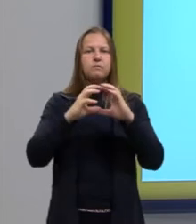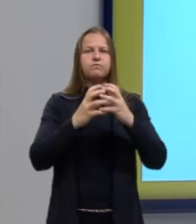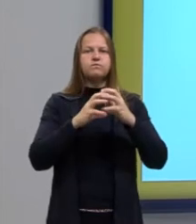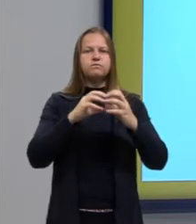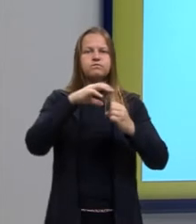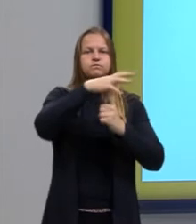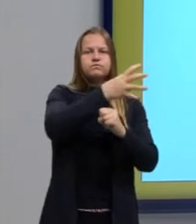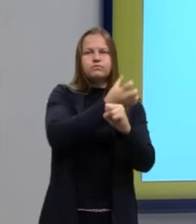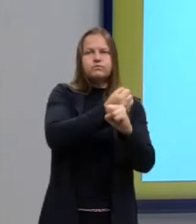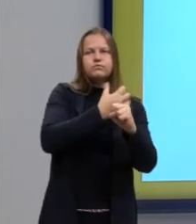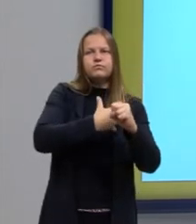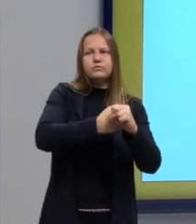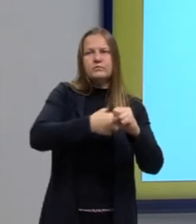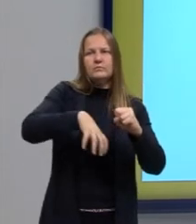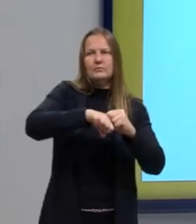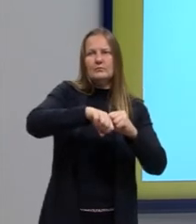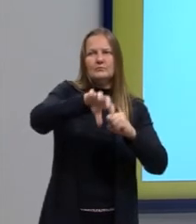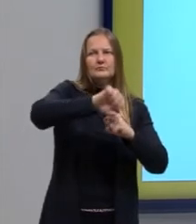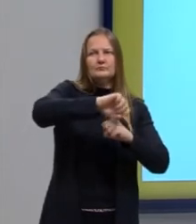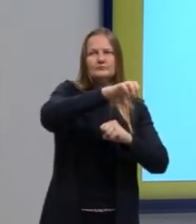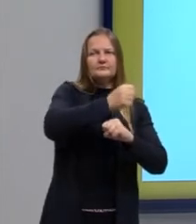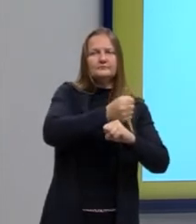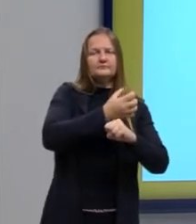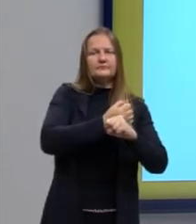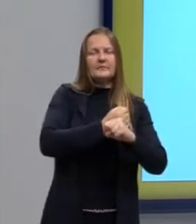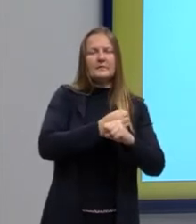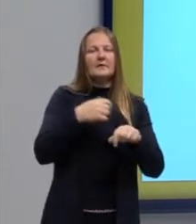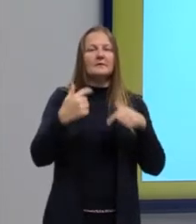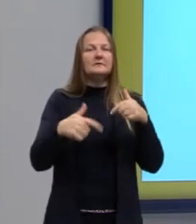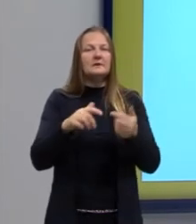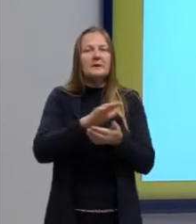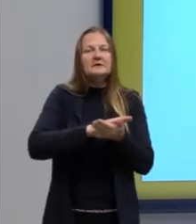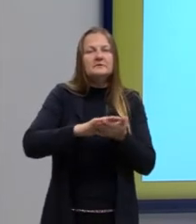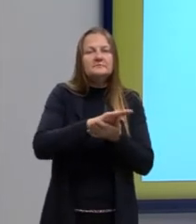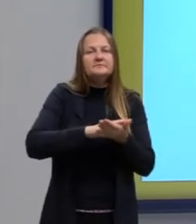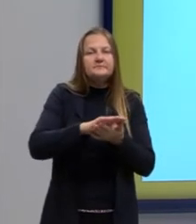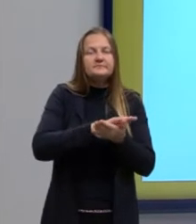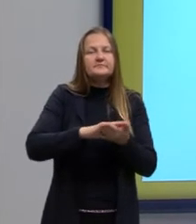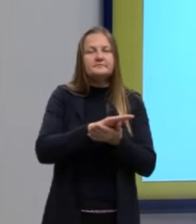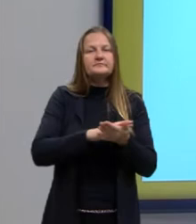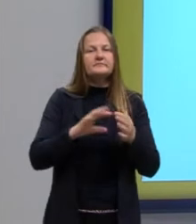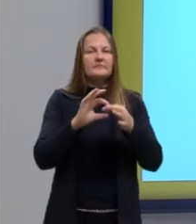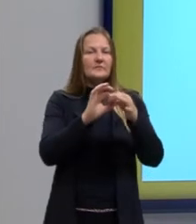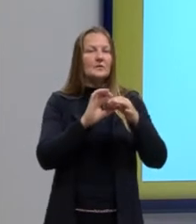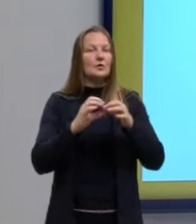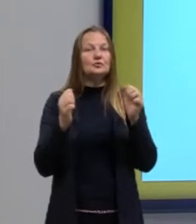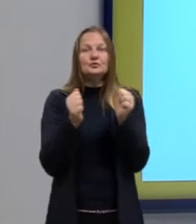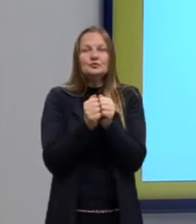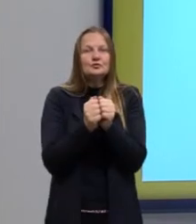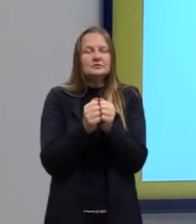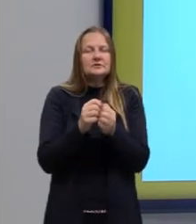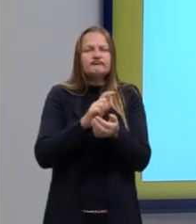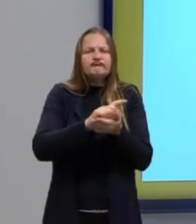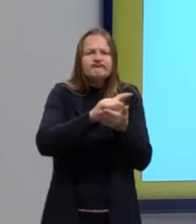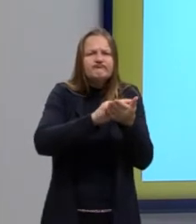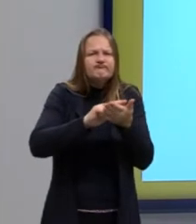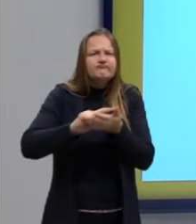cada uma dessas partezinhas aqui trabalha em uníssono, em harmonia, juntinhas.